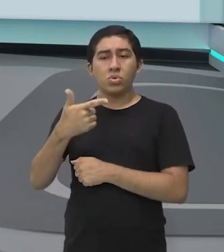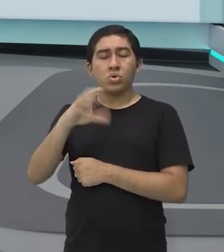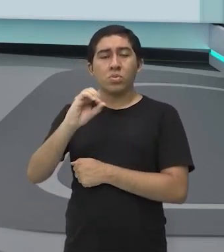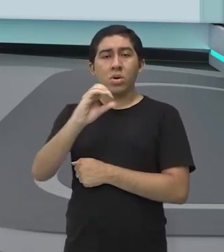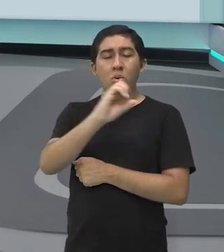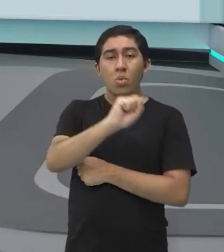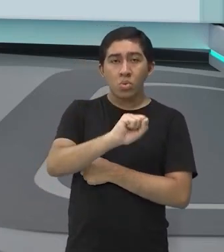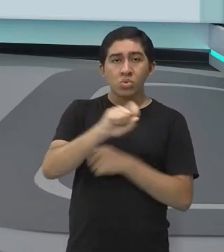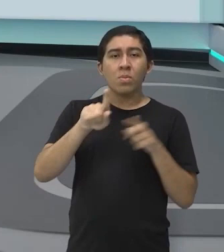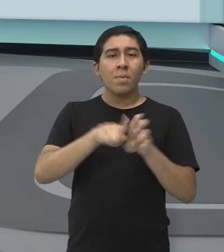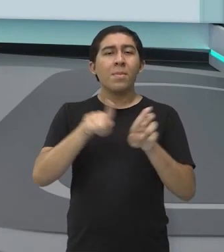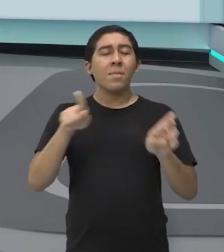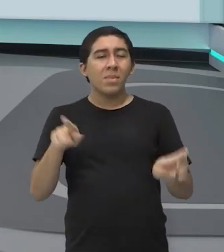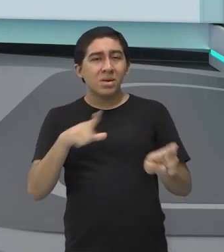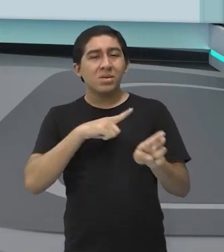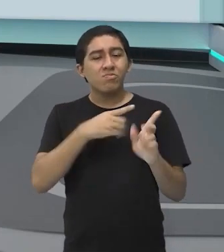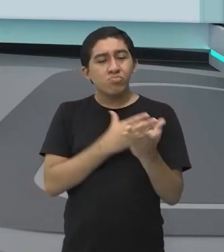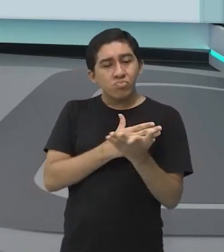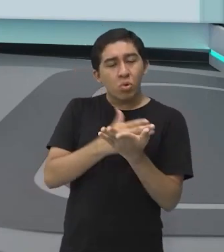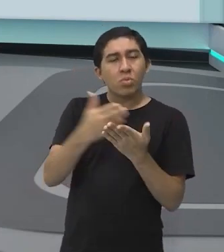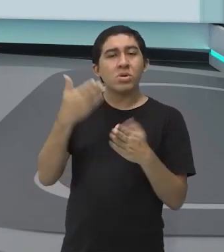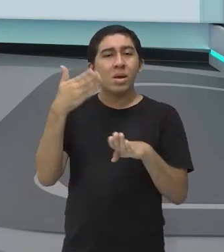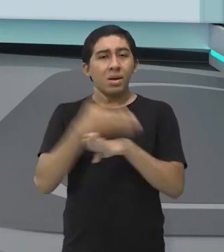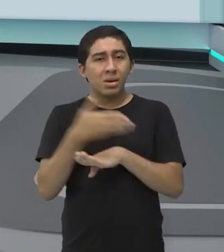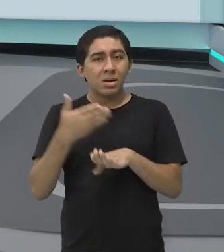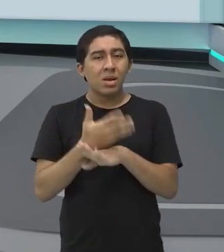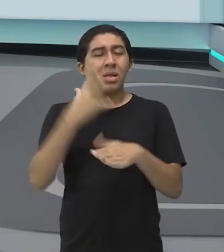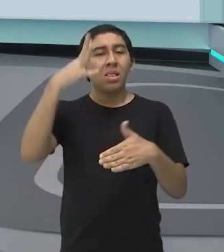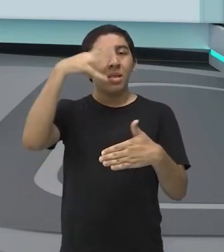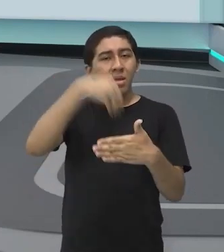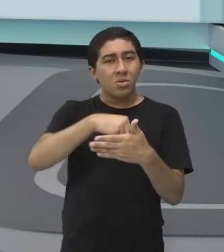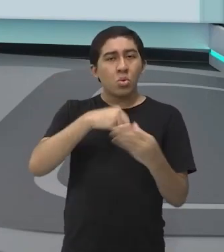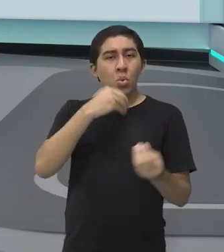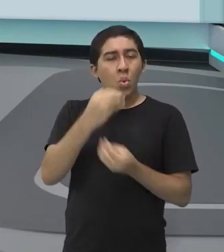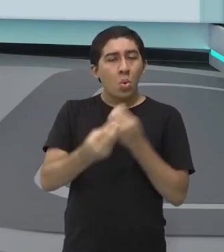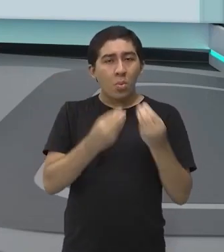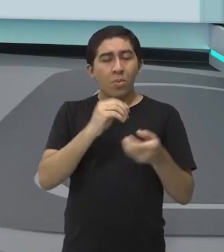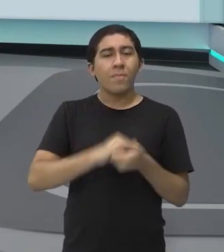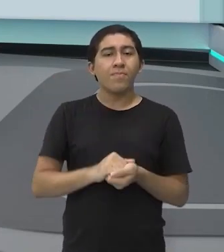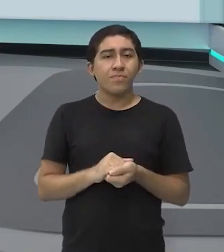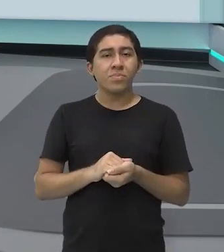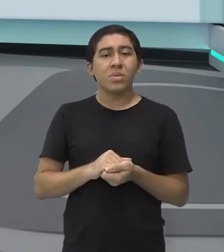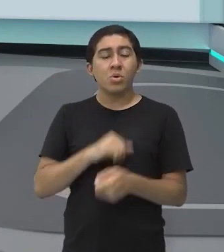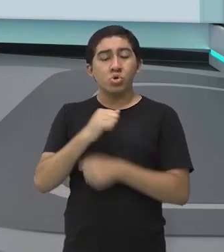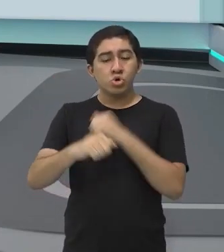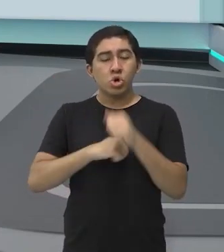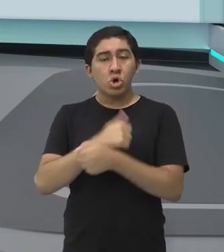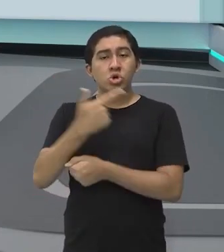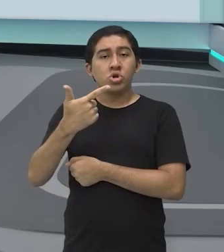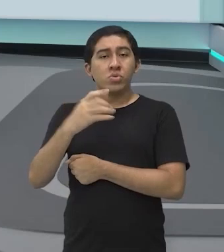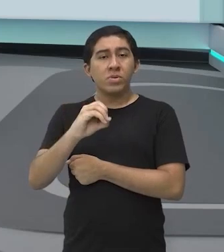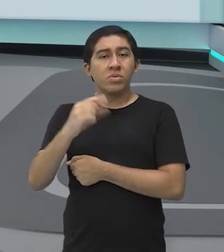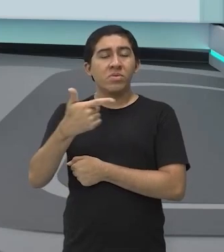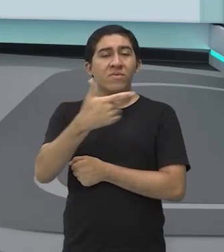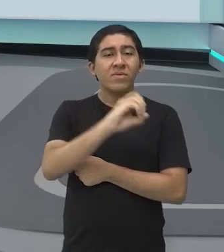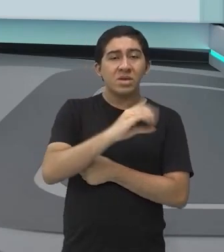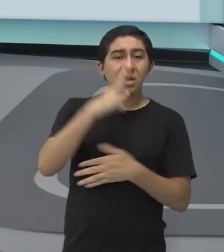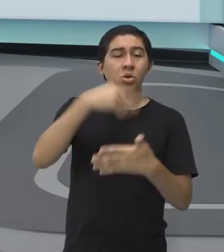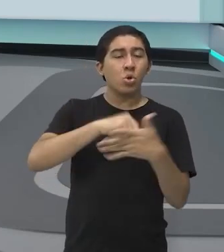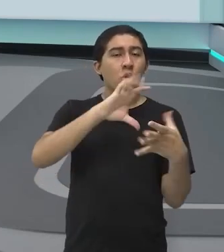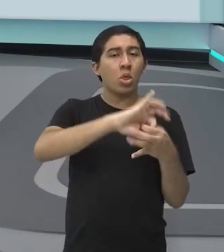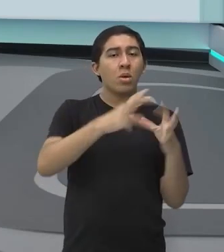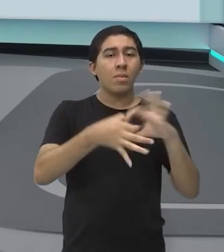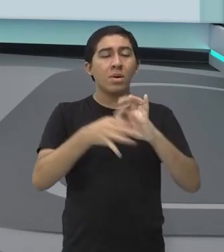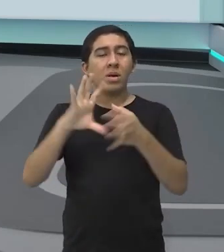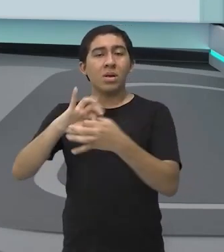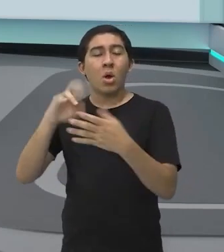passou a fazer parte do programa na edição dos Jogos Olímpicos de 2020. Olha só que legal. E a gente passa a ter